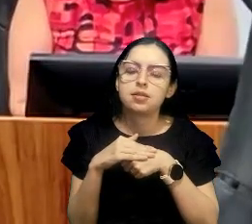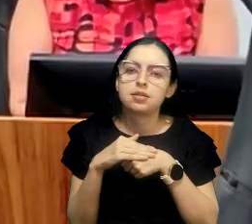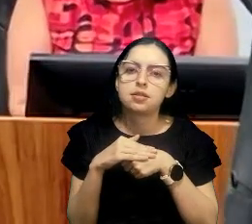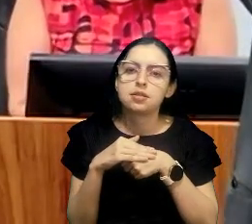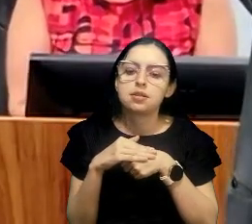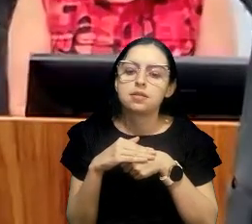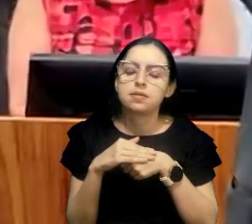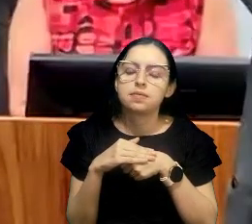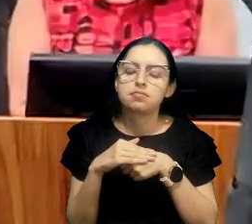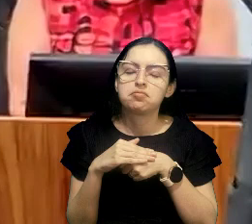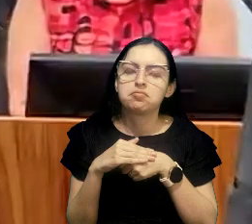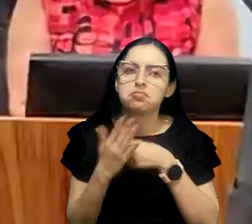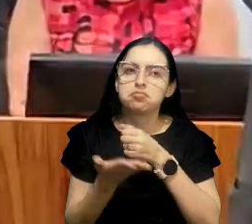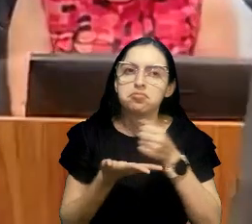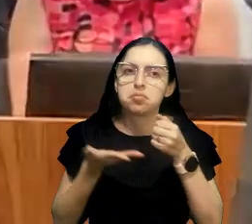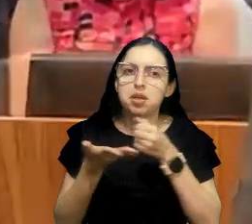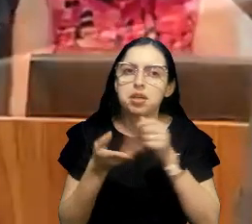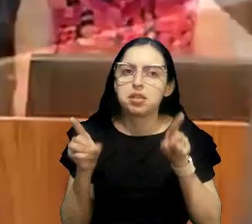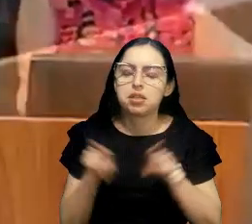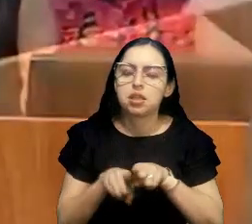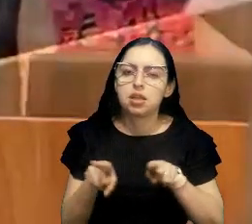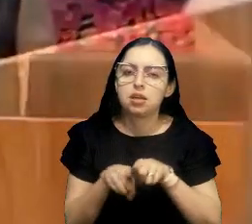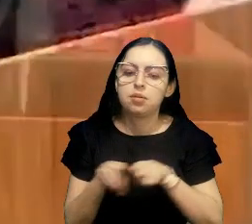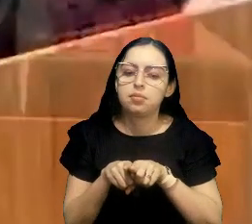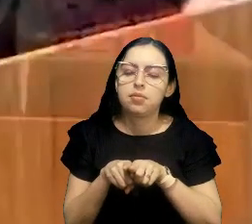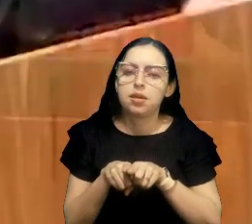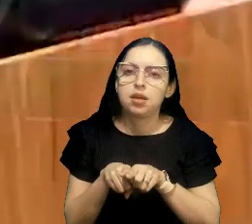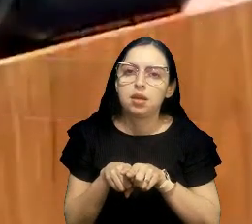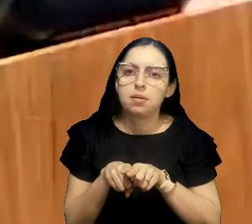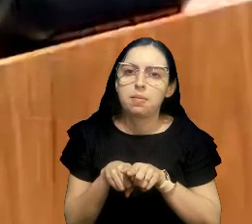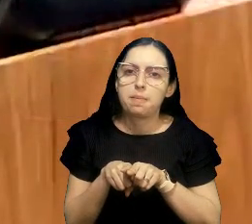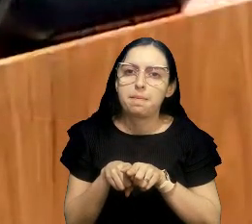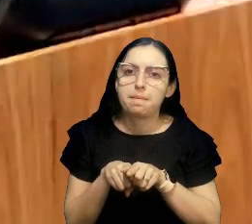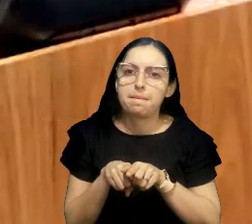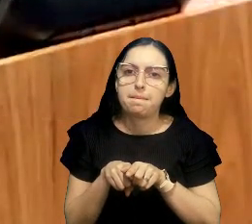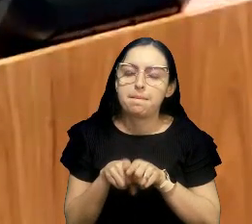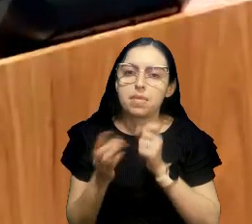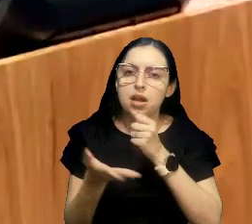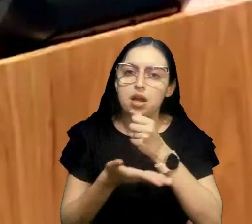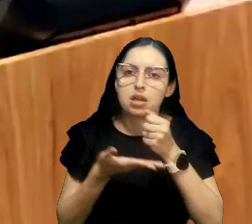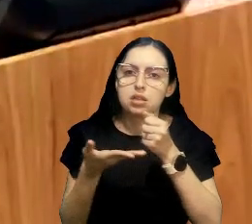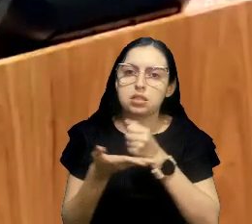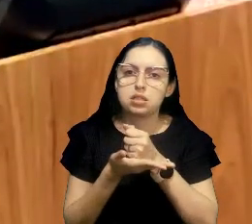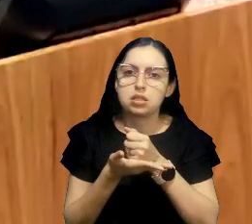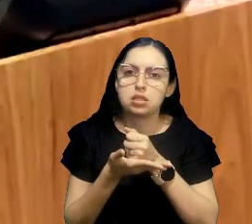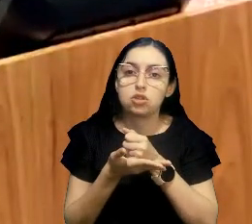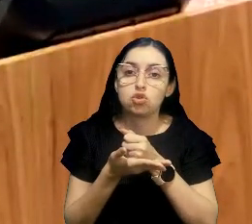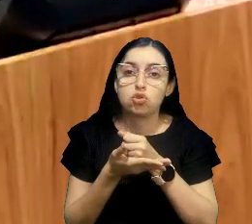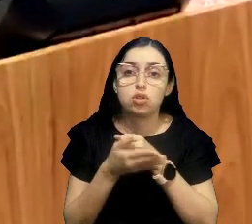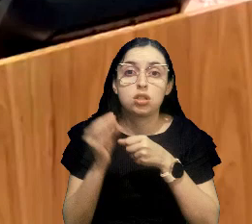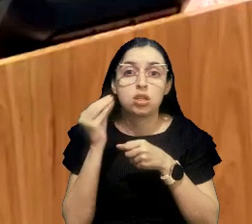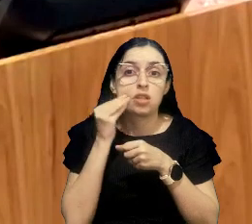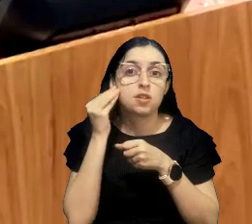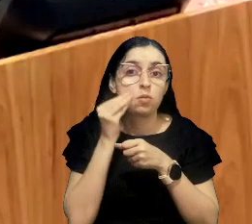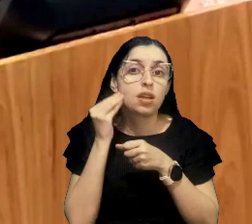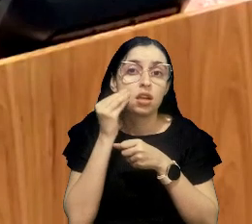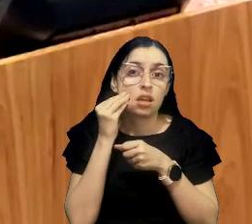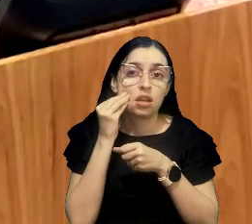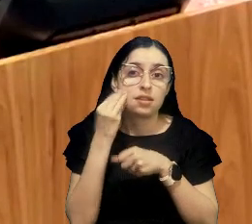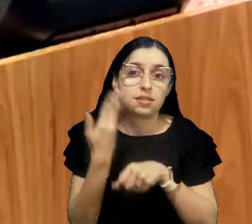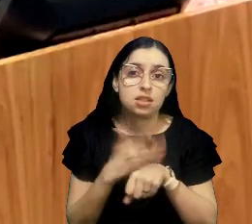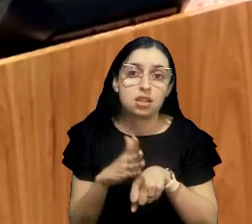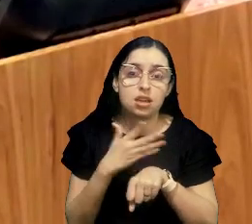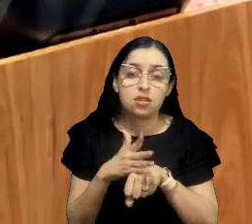baseada também nesta base prática, né? E que